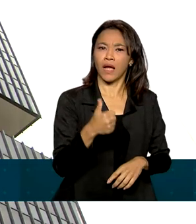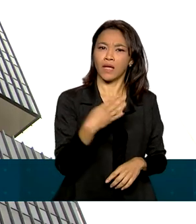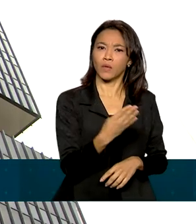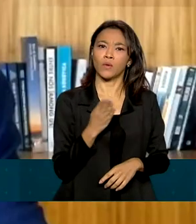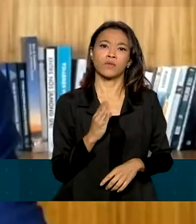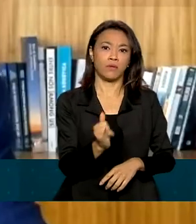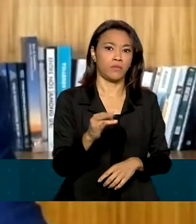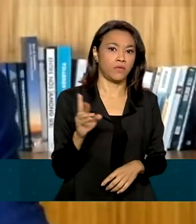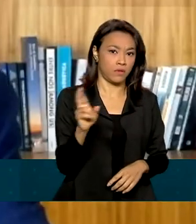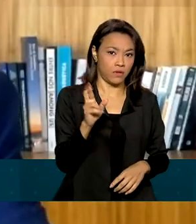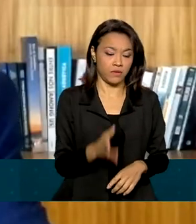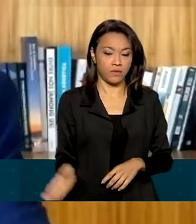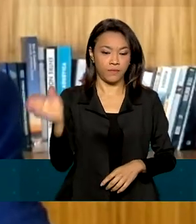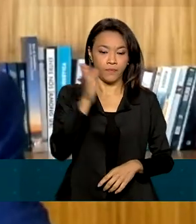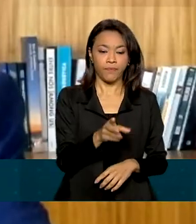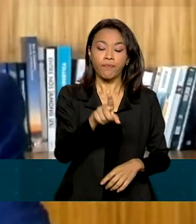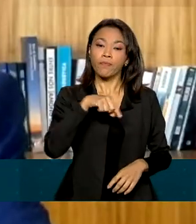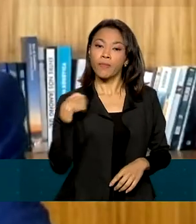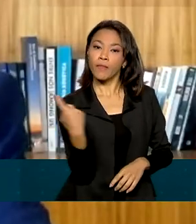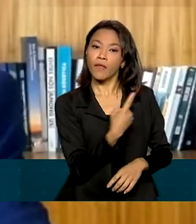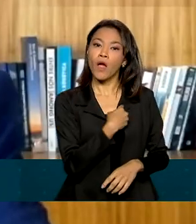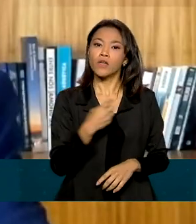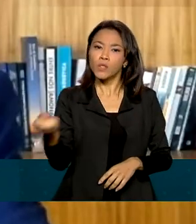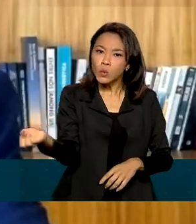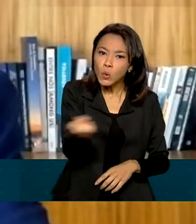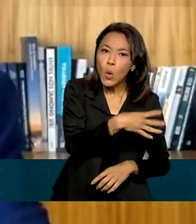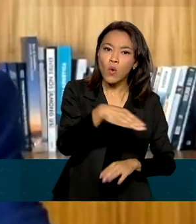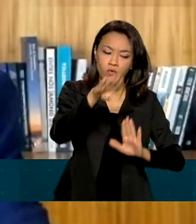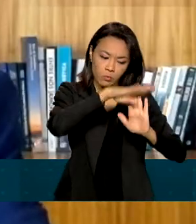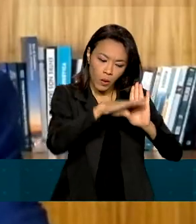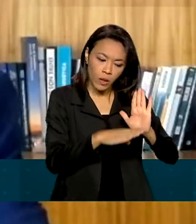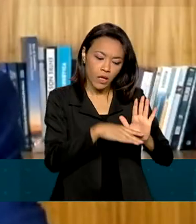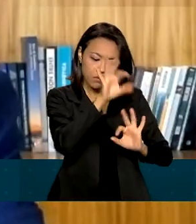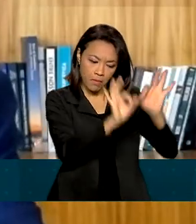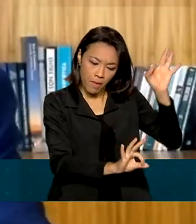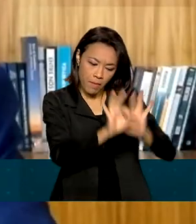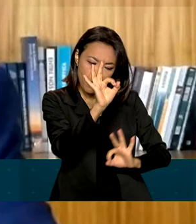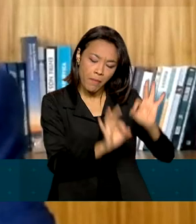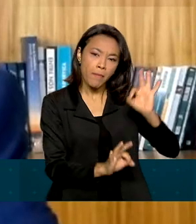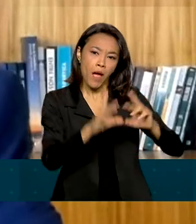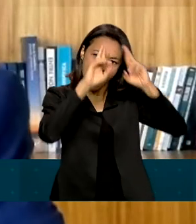Nós vemos com novos programas, dentro da nossa programação fiscal,